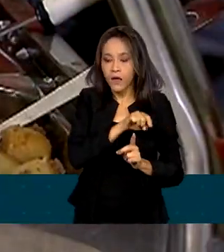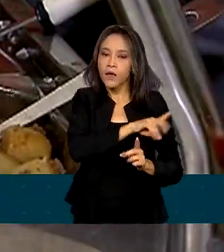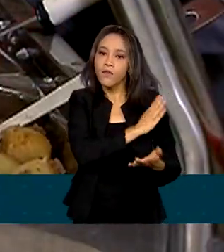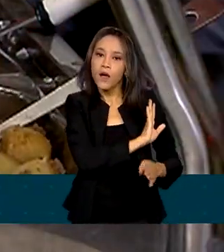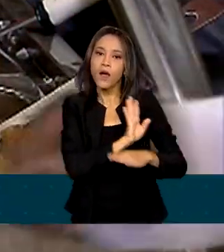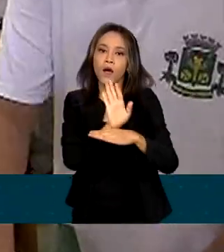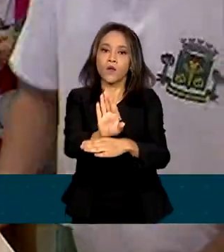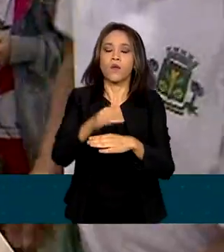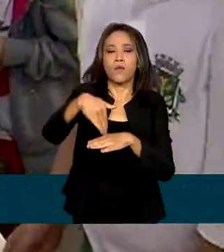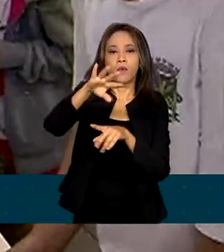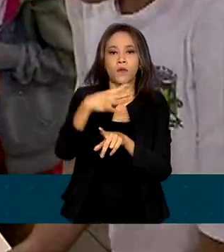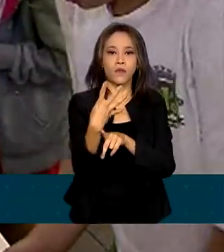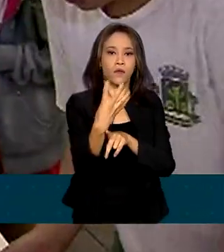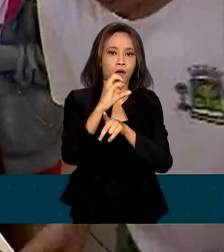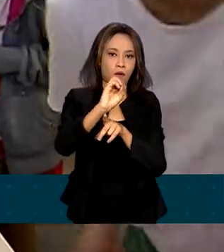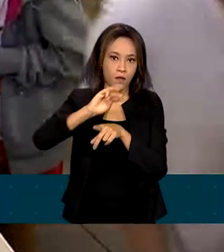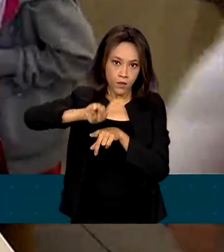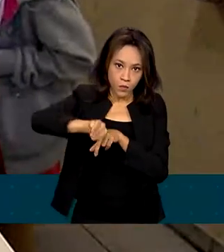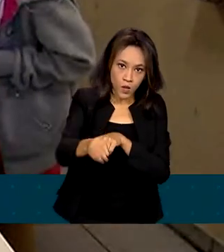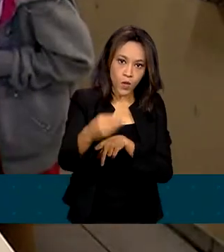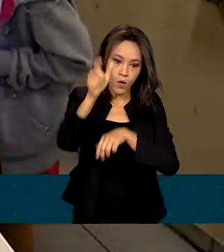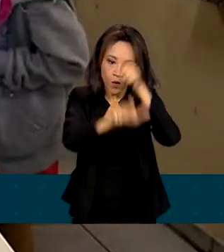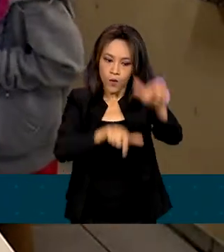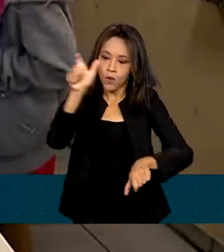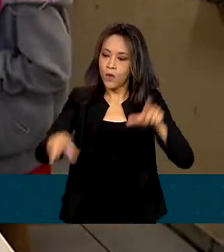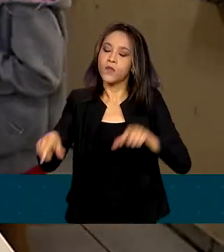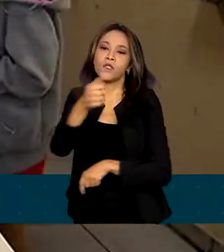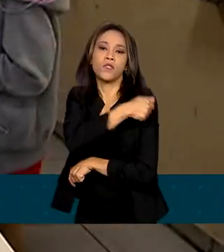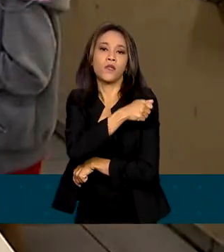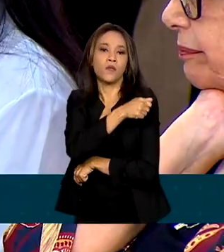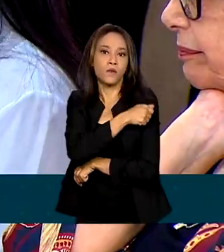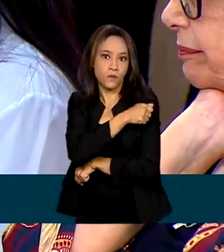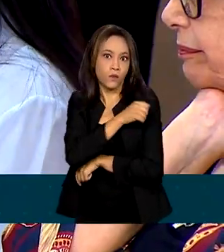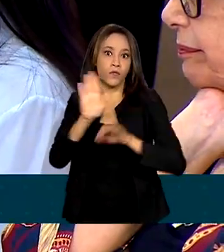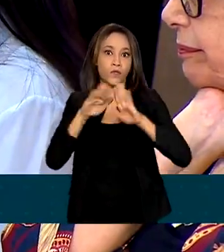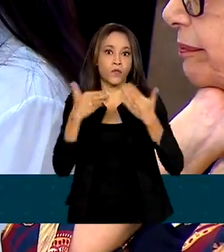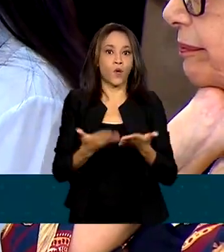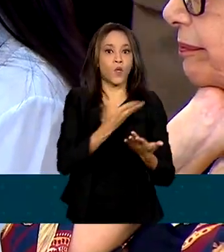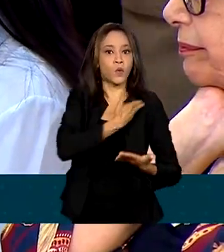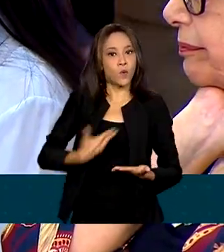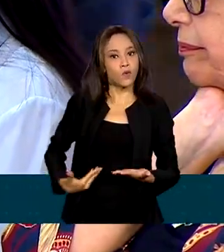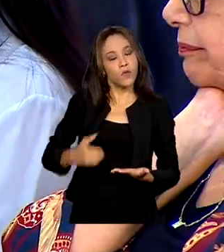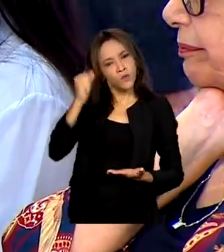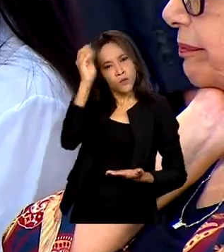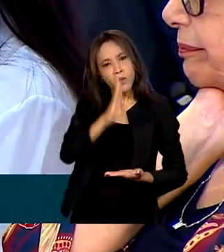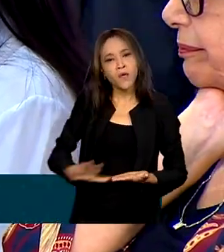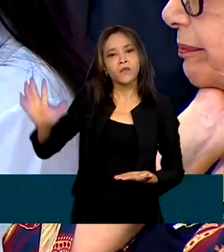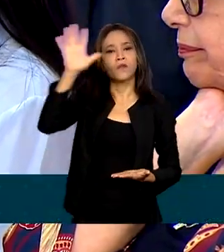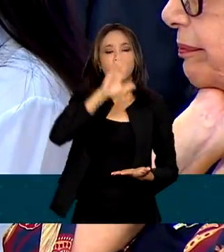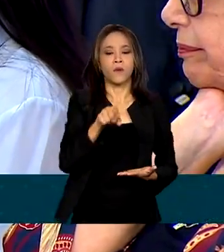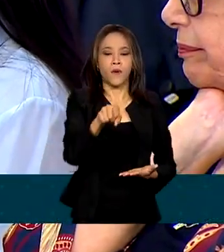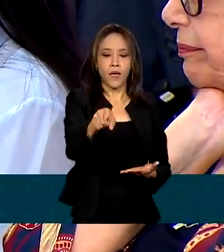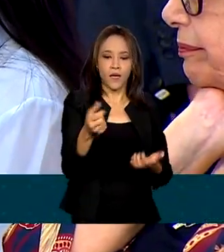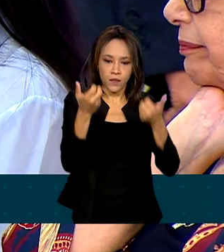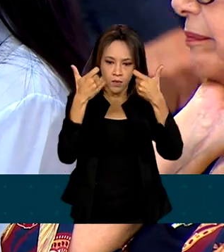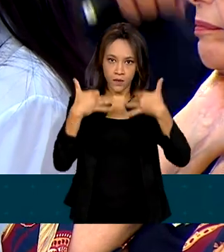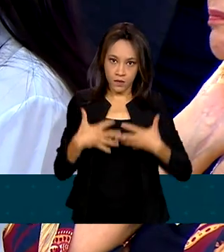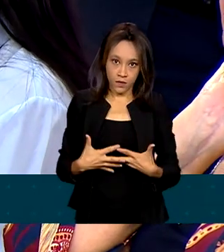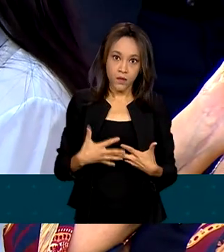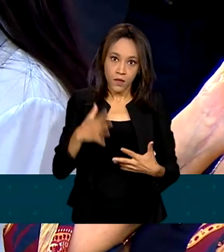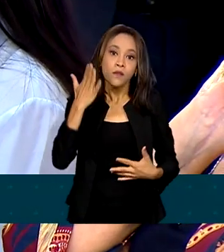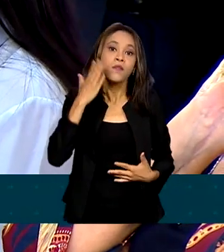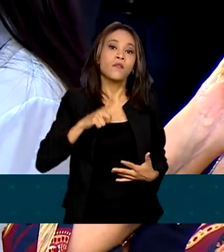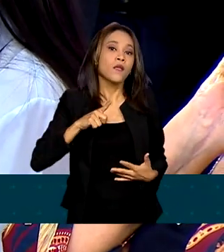40 milhões de alunos de escolas públicas em todo o país. A gente sabe e tem ciência de que a alimentação